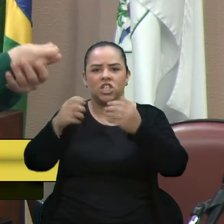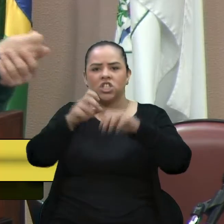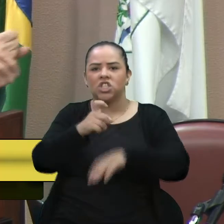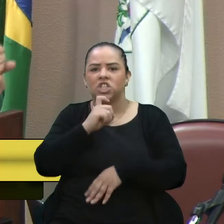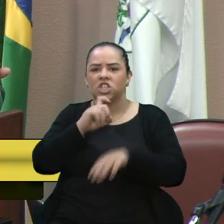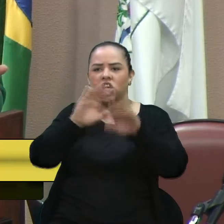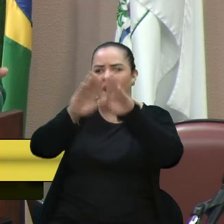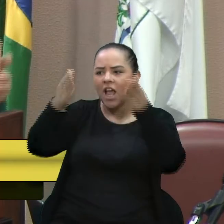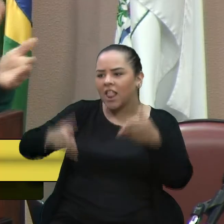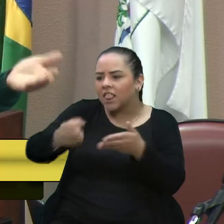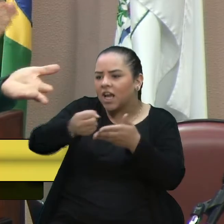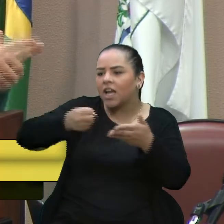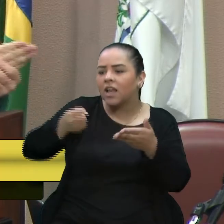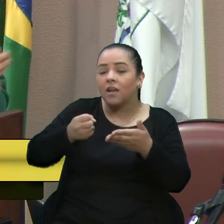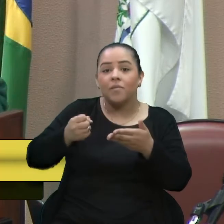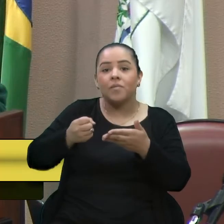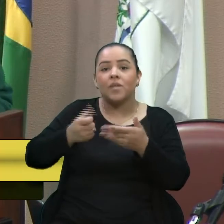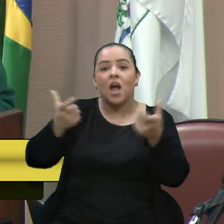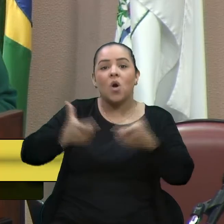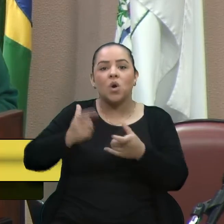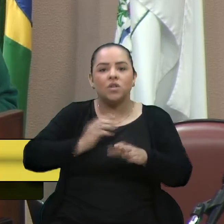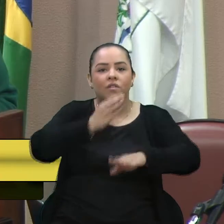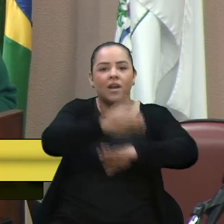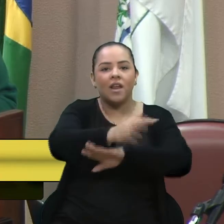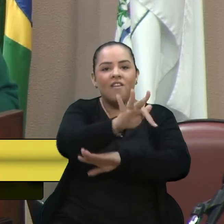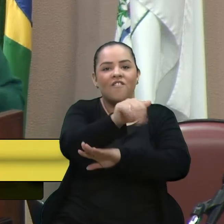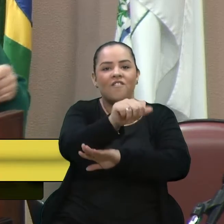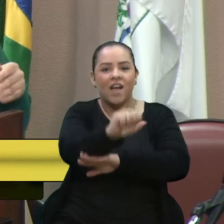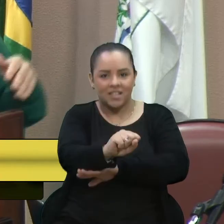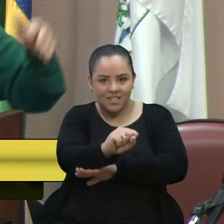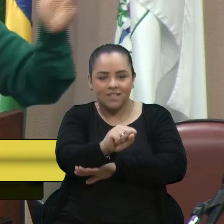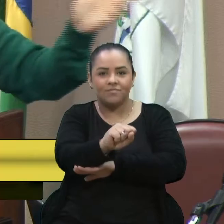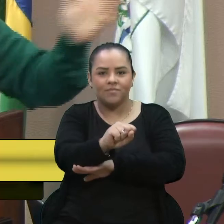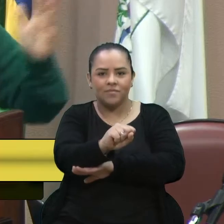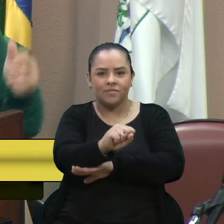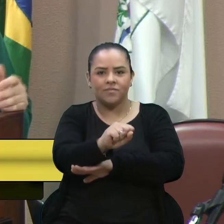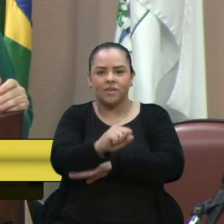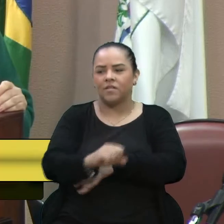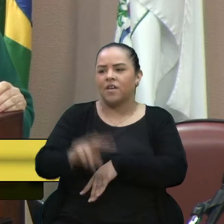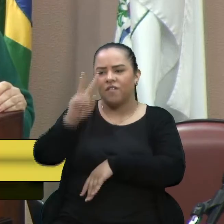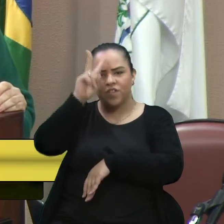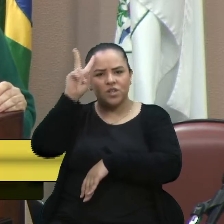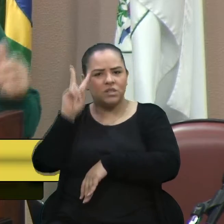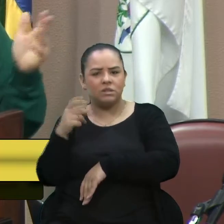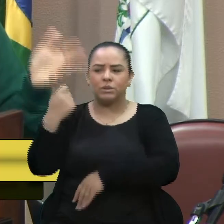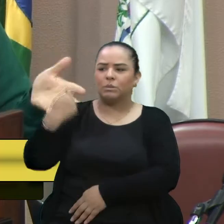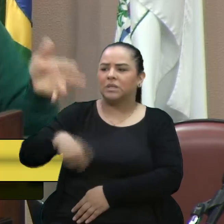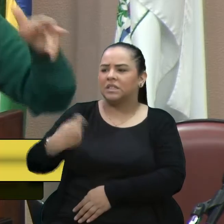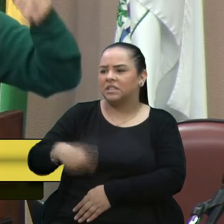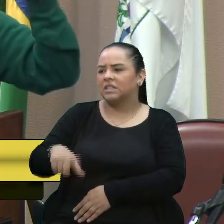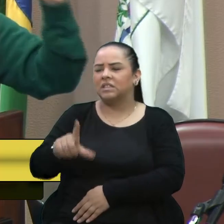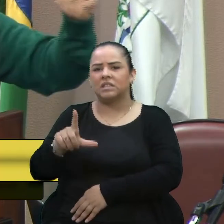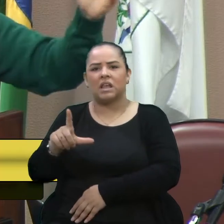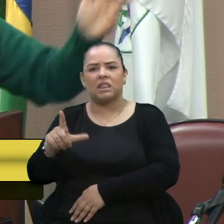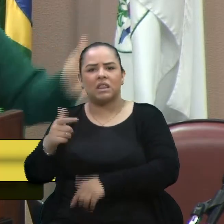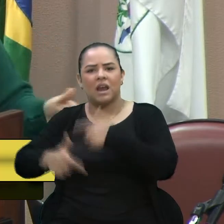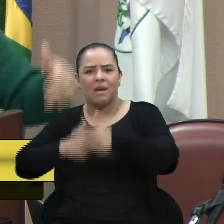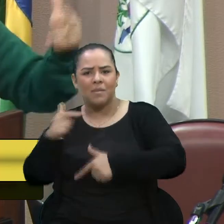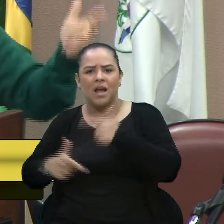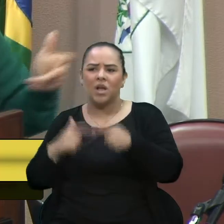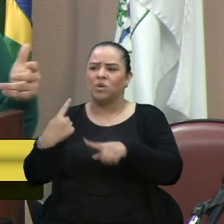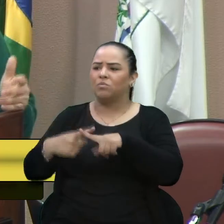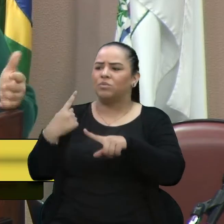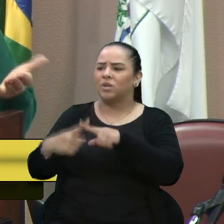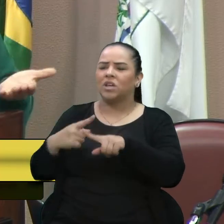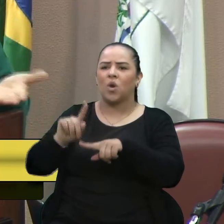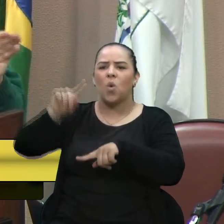Vamos encaminhar então para onde? Para a Fundação de Assistência Social. Bah, vai o Velocino Extra, está precisando de emprego, porque veio de fora, não conseguiu,